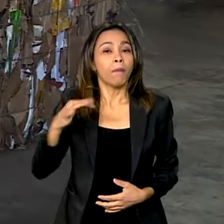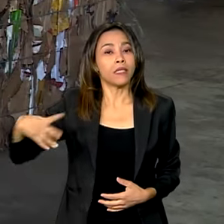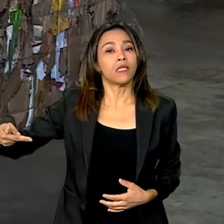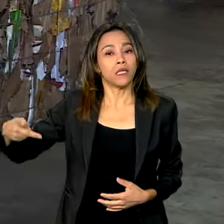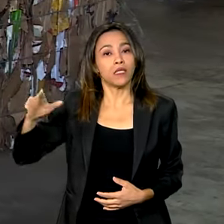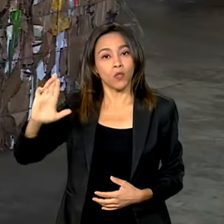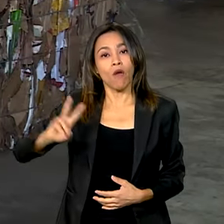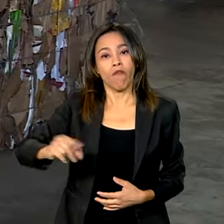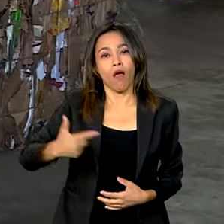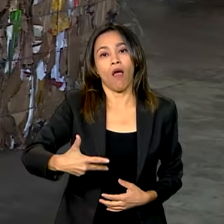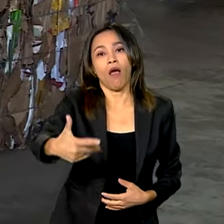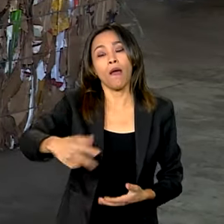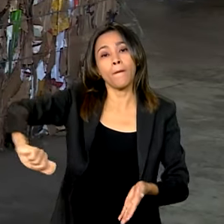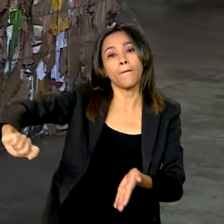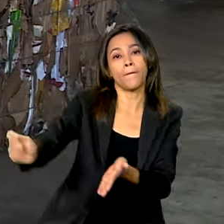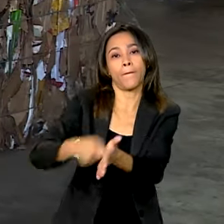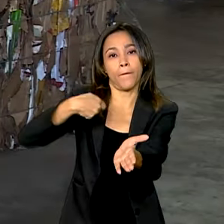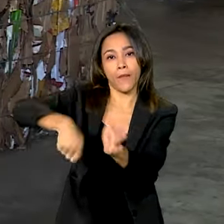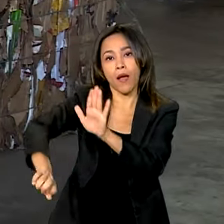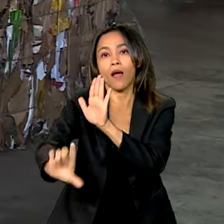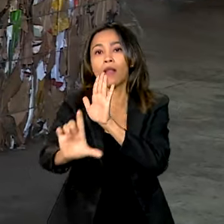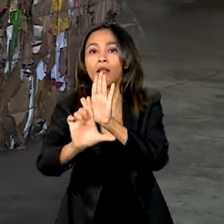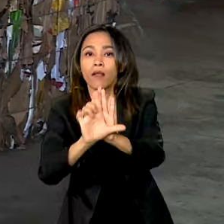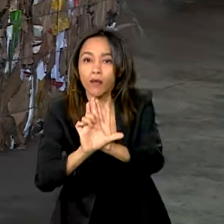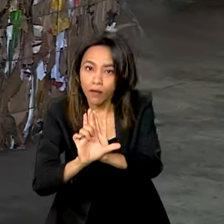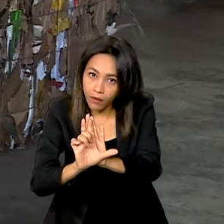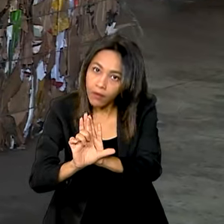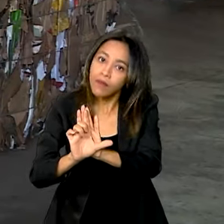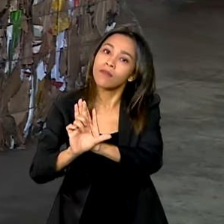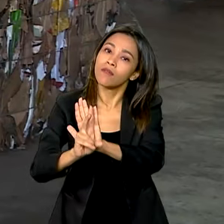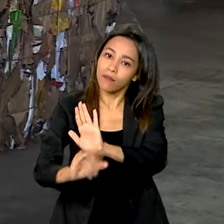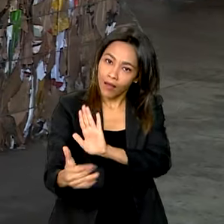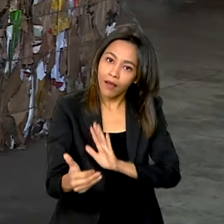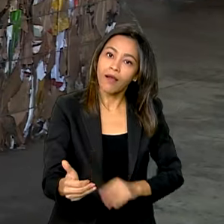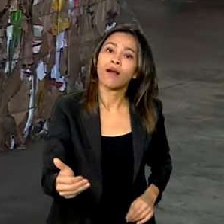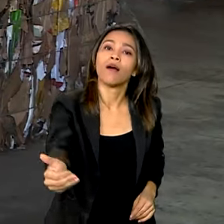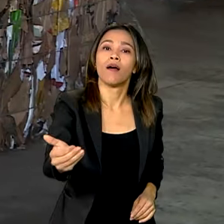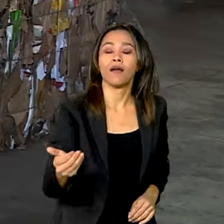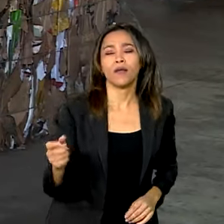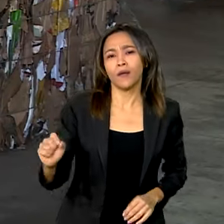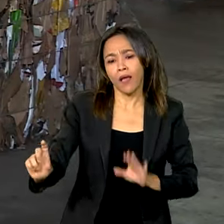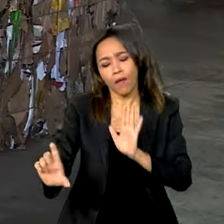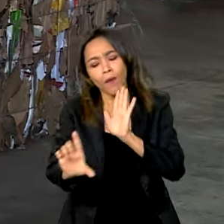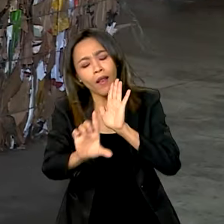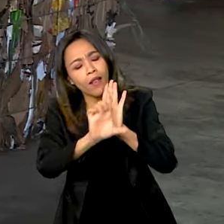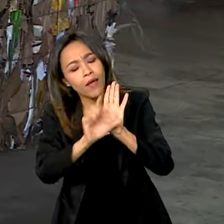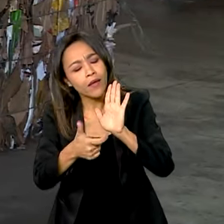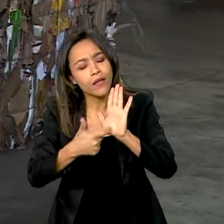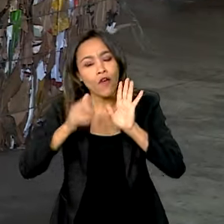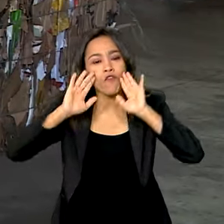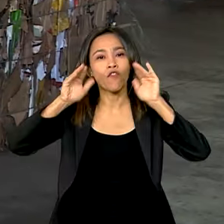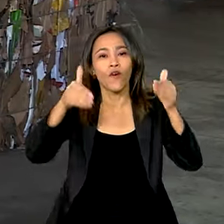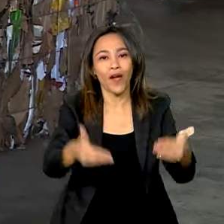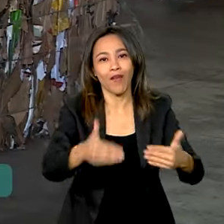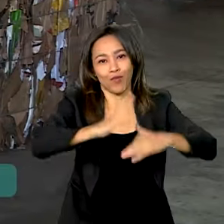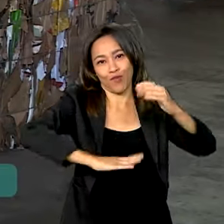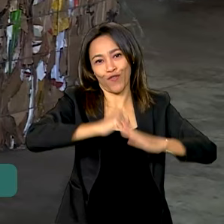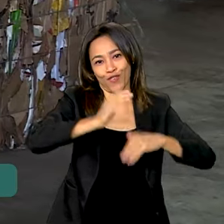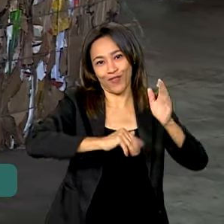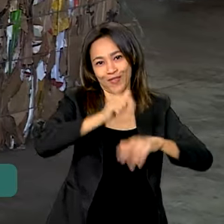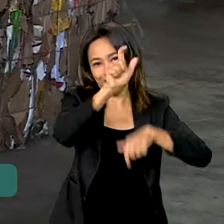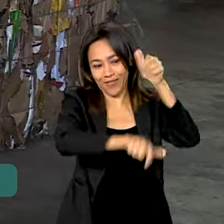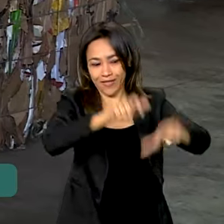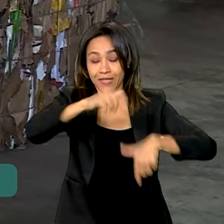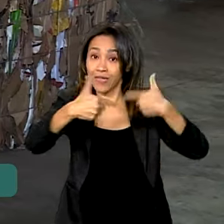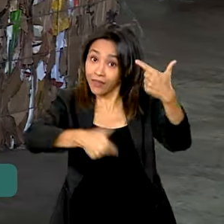a lei, sancionando a lei, que é uma espécie de lei Rouanet para os recicladores. O